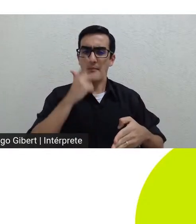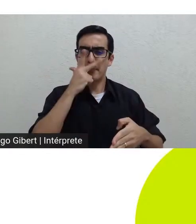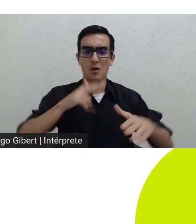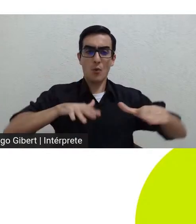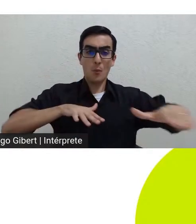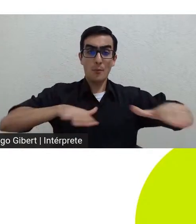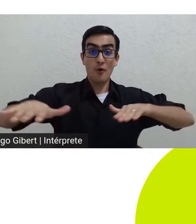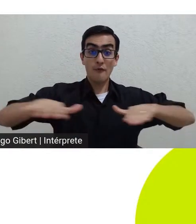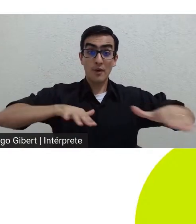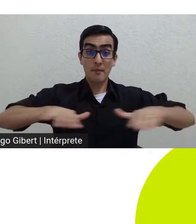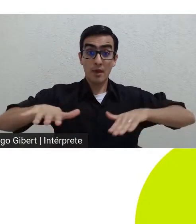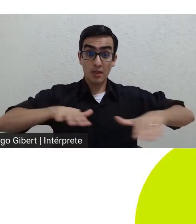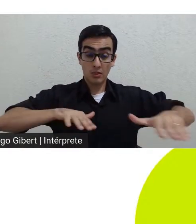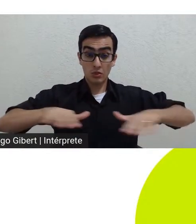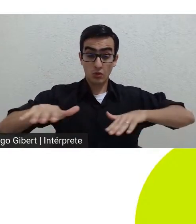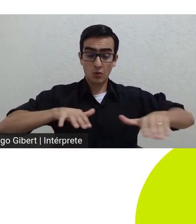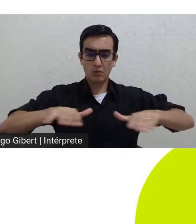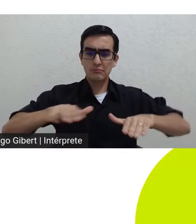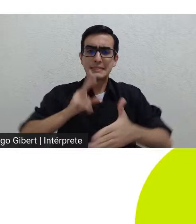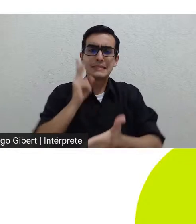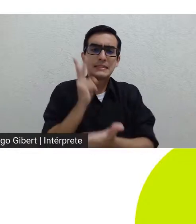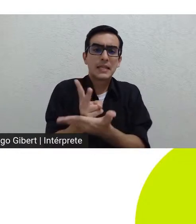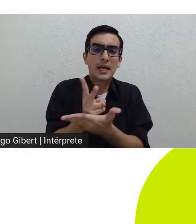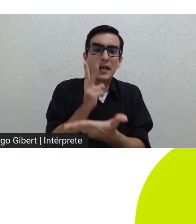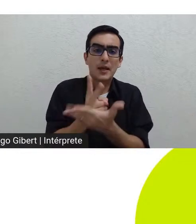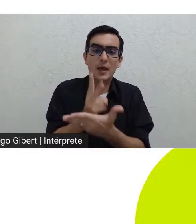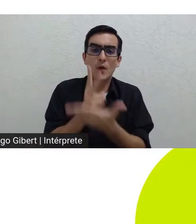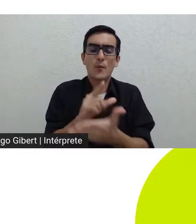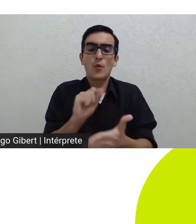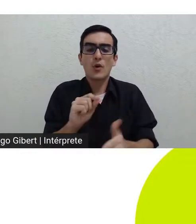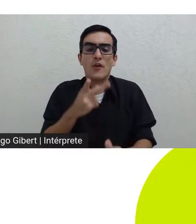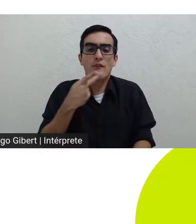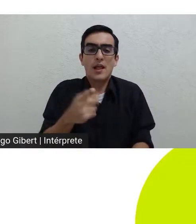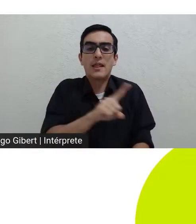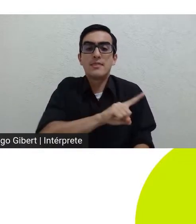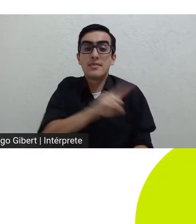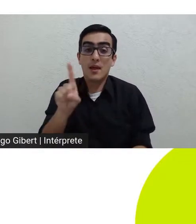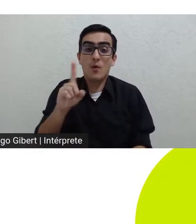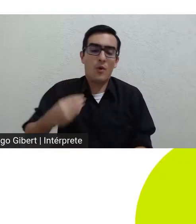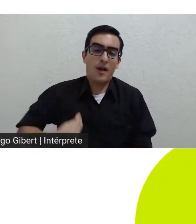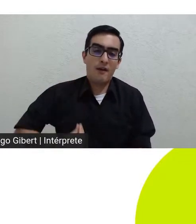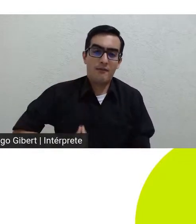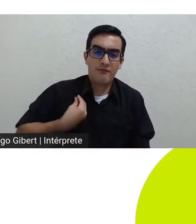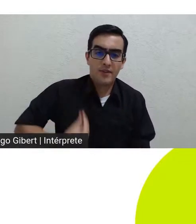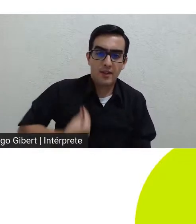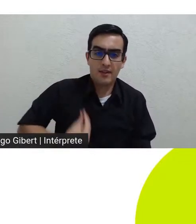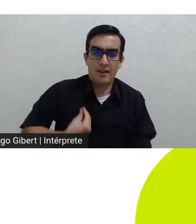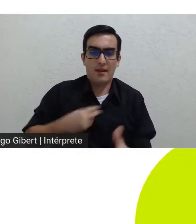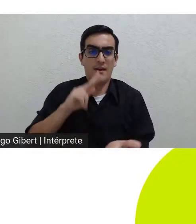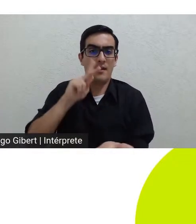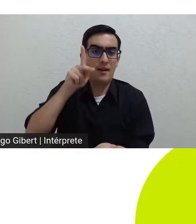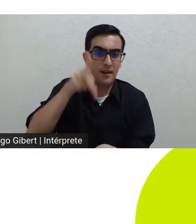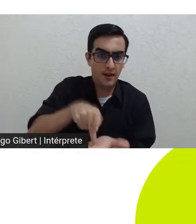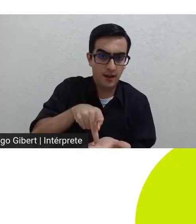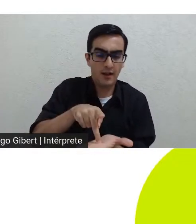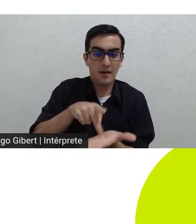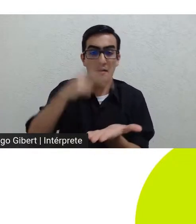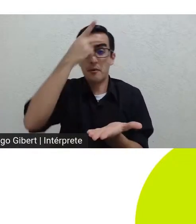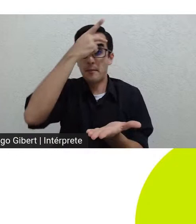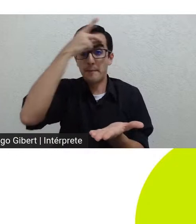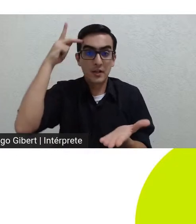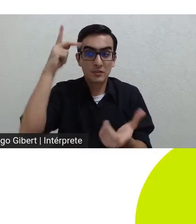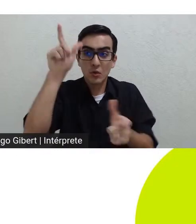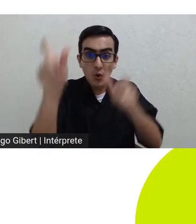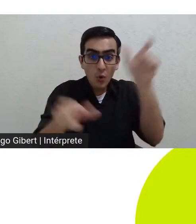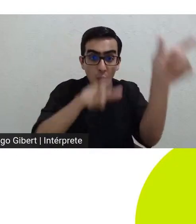constantemente em direção à negação da vida da realidade das pessoas